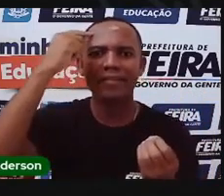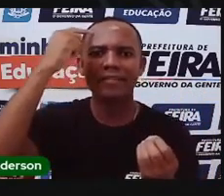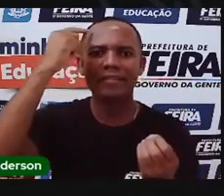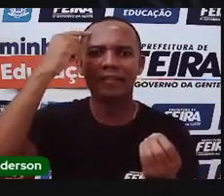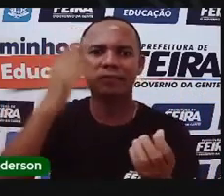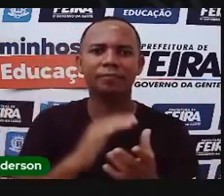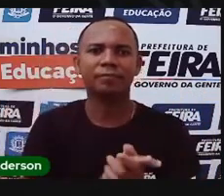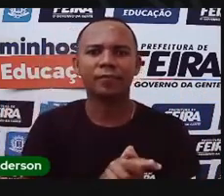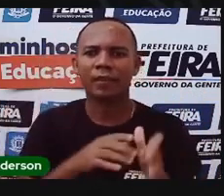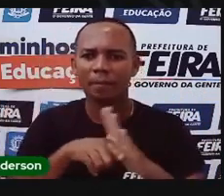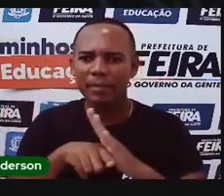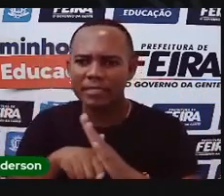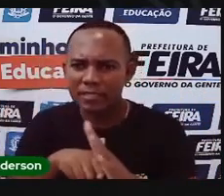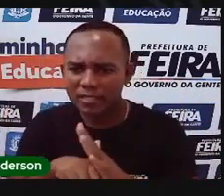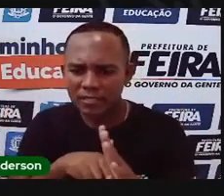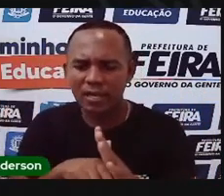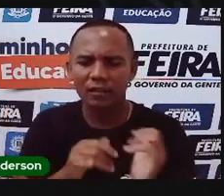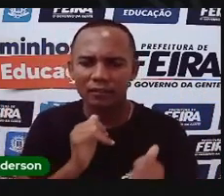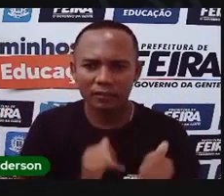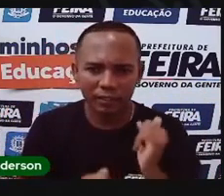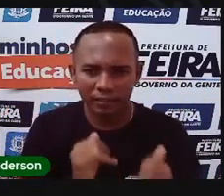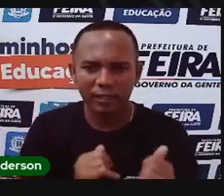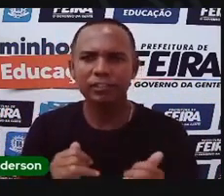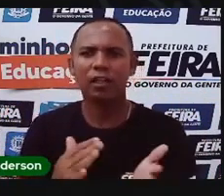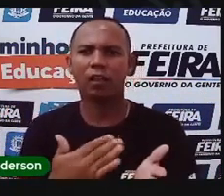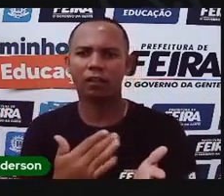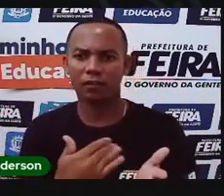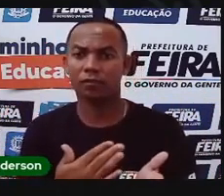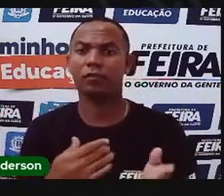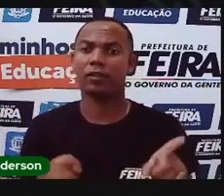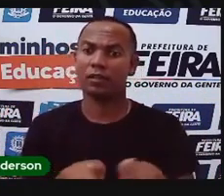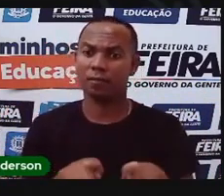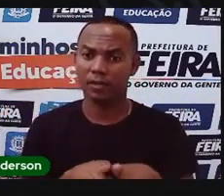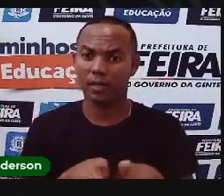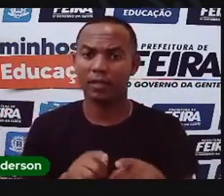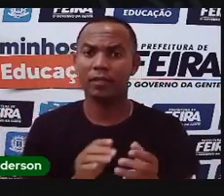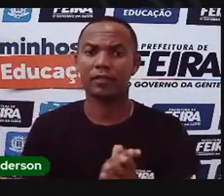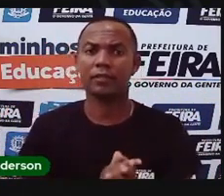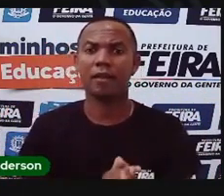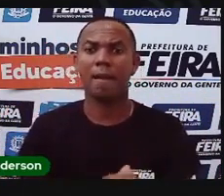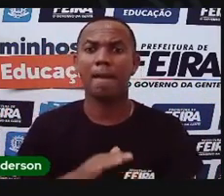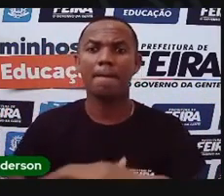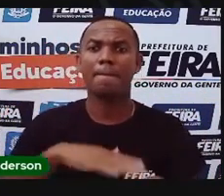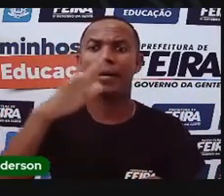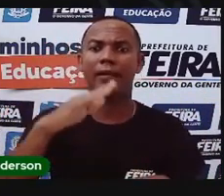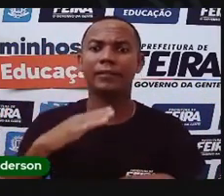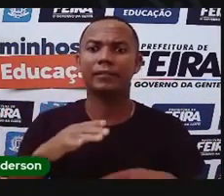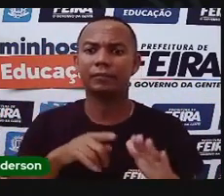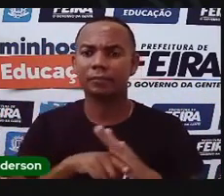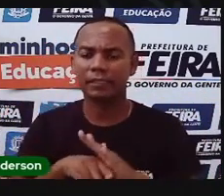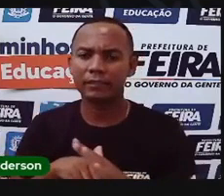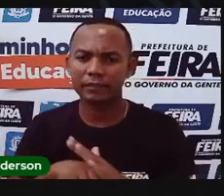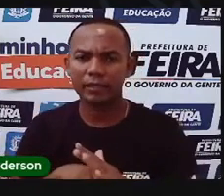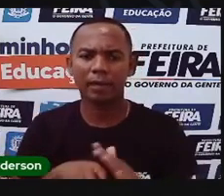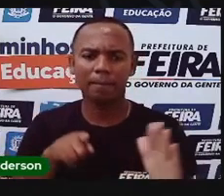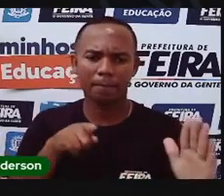Olha, pesquisa na internet? Pesquisa. Pesquisa em livro? Pesquisa também. E onde mais você possa pesquisar? Pergunta a um adulto.